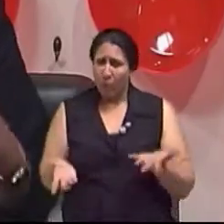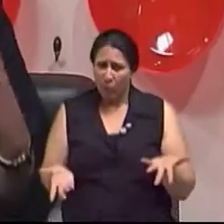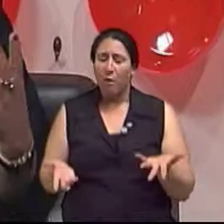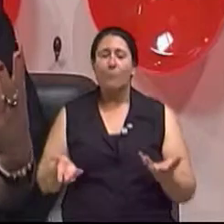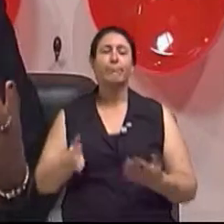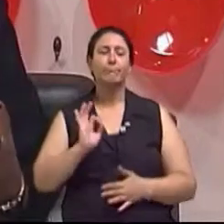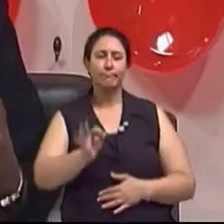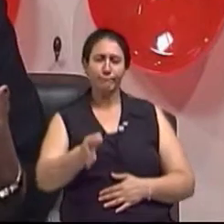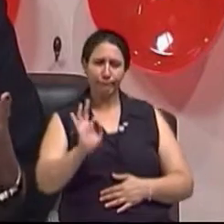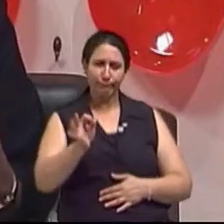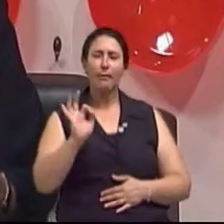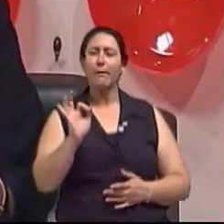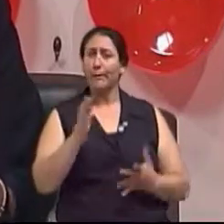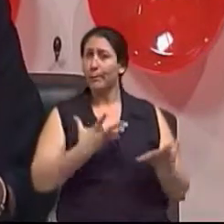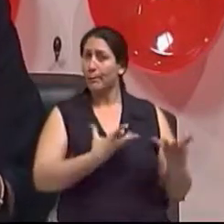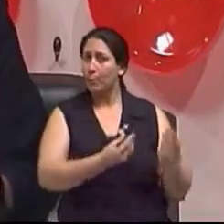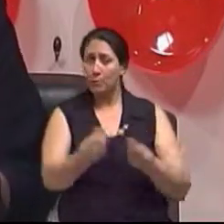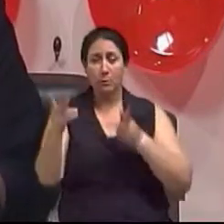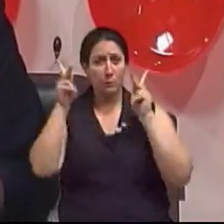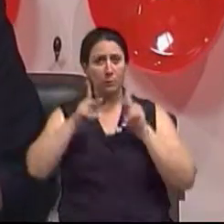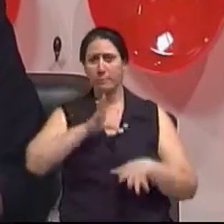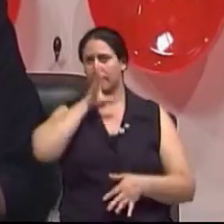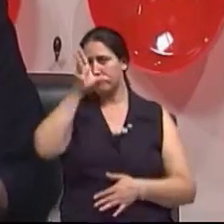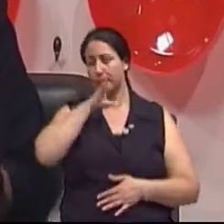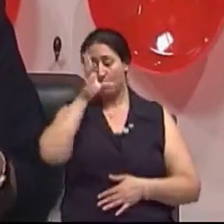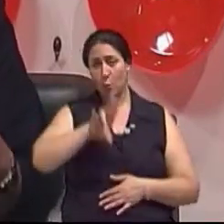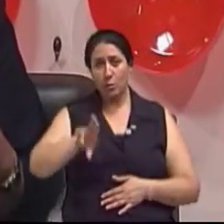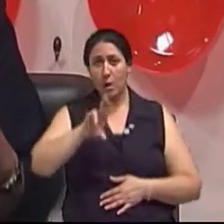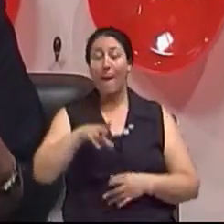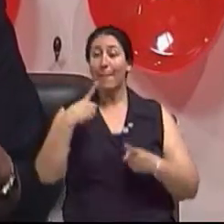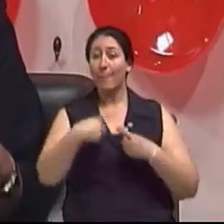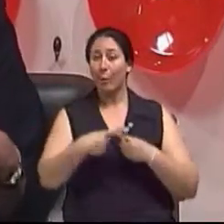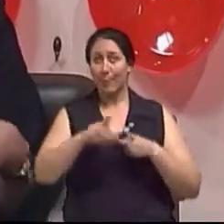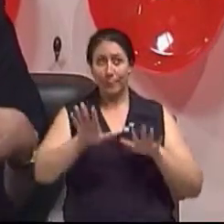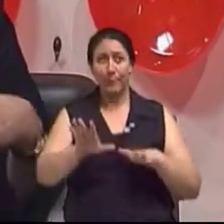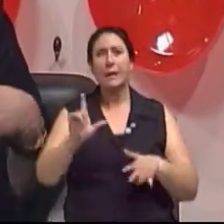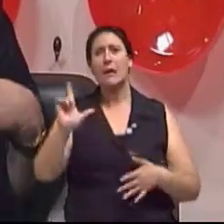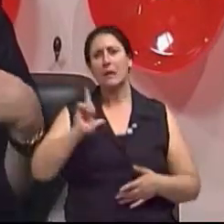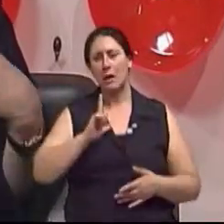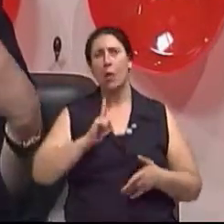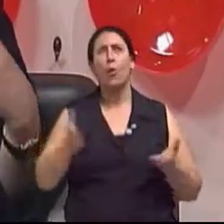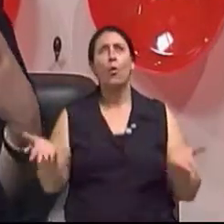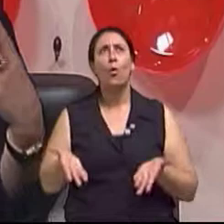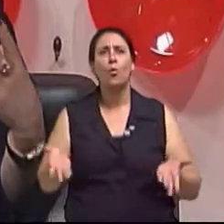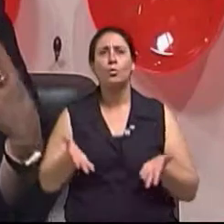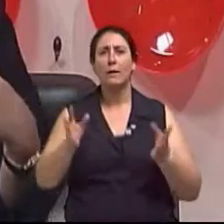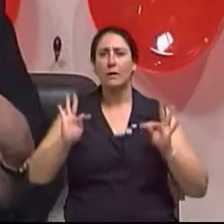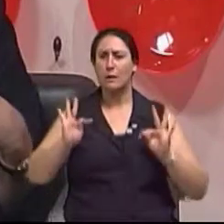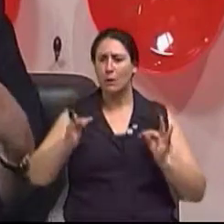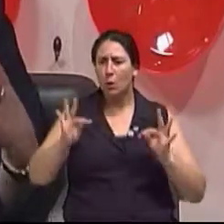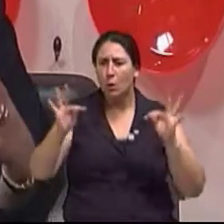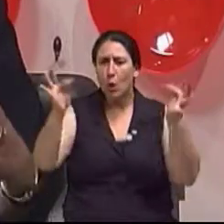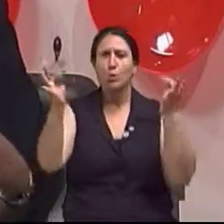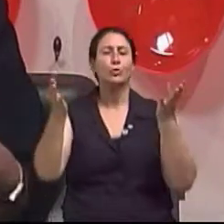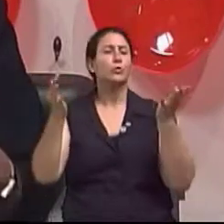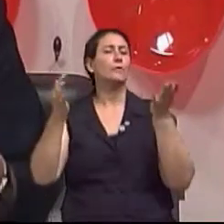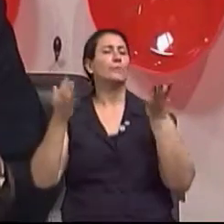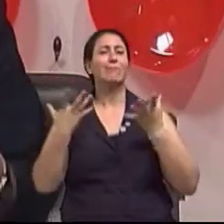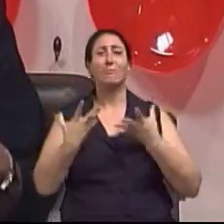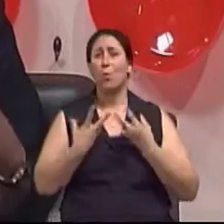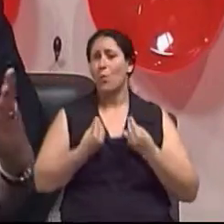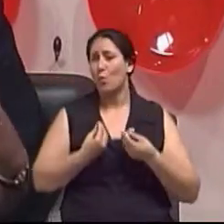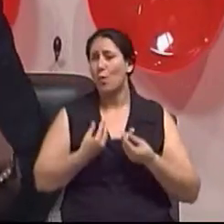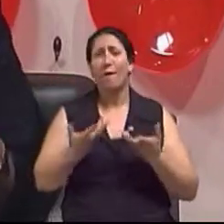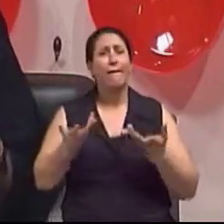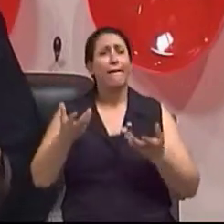criterioso também nesse sentido. Porque, assim, existem, hoje, a tecnologia é imensa, não